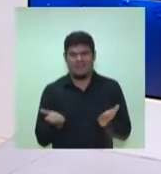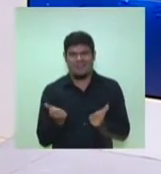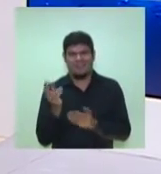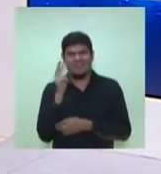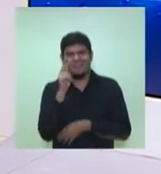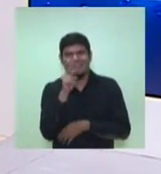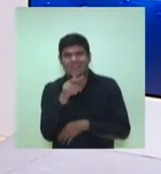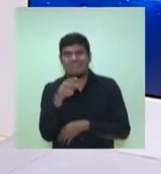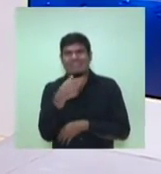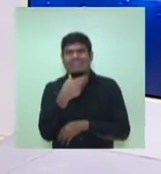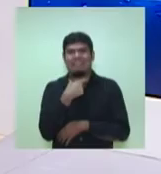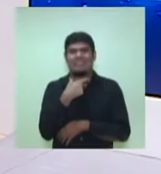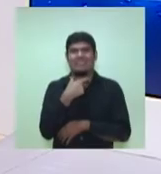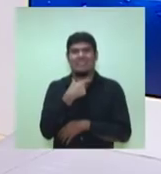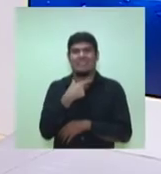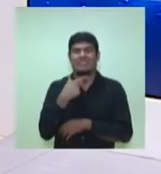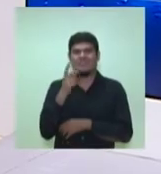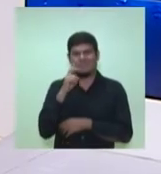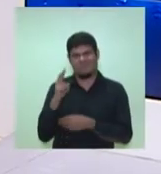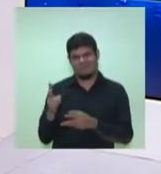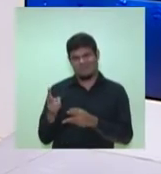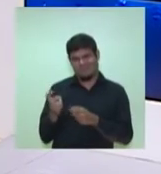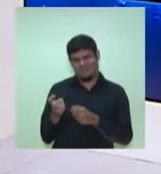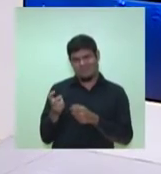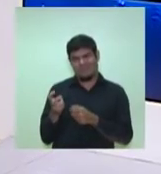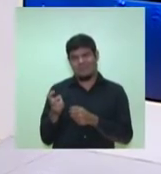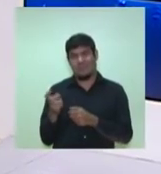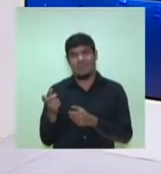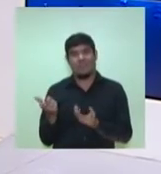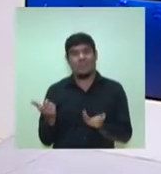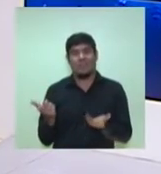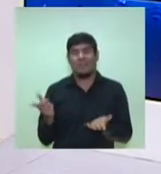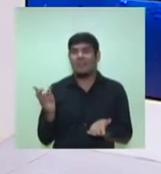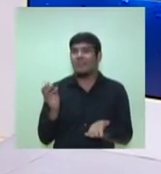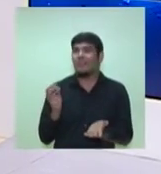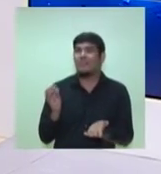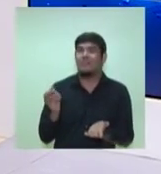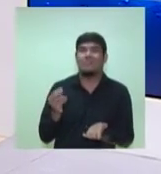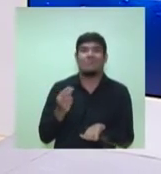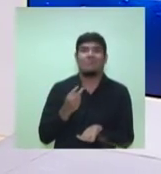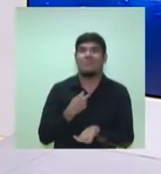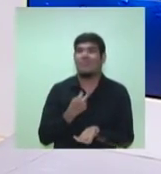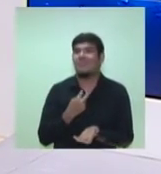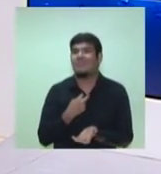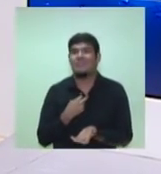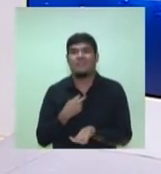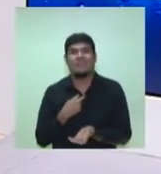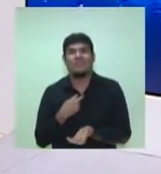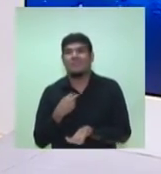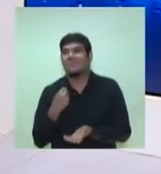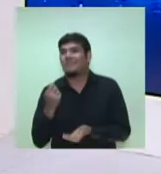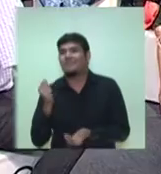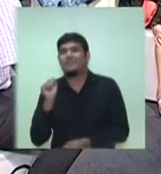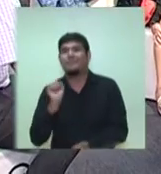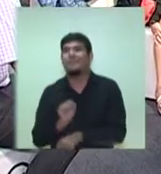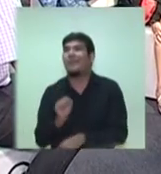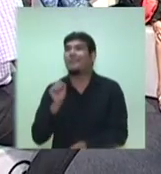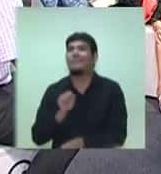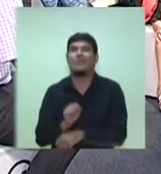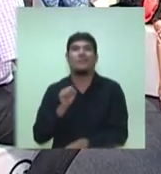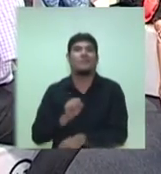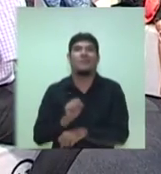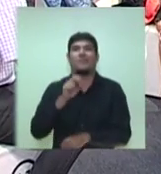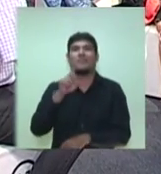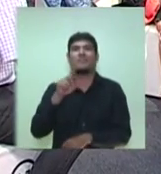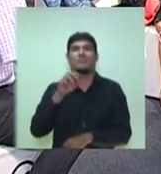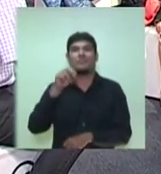nesses tempos de crise, a gente percebeu, se deu conta de que não dá para viver refém economicamente do modelo Zona Franca. O turismo